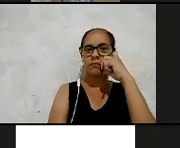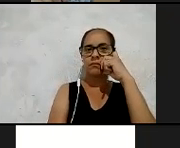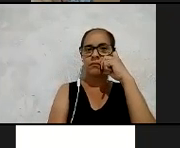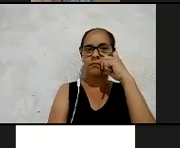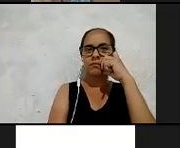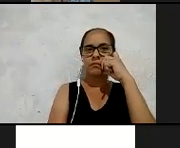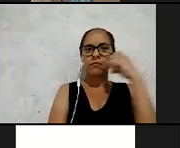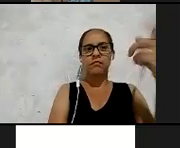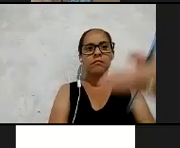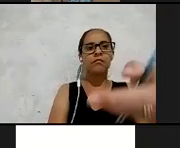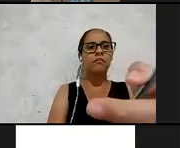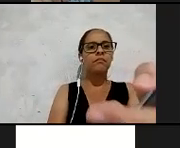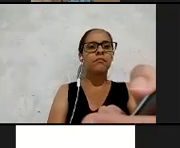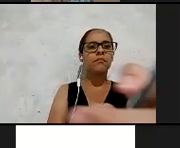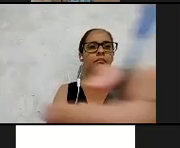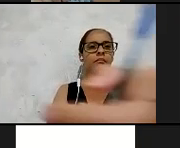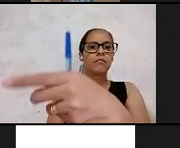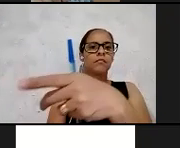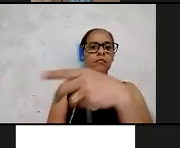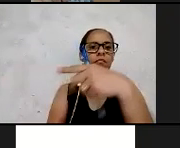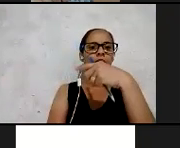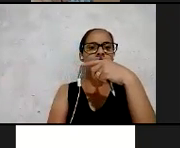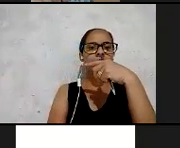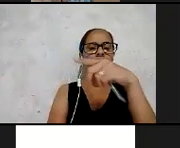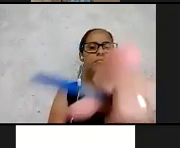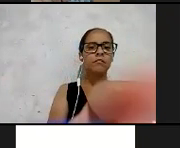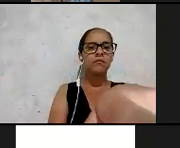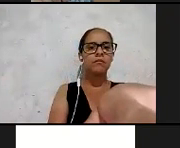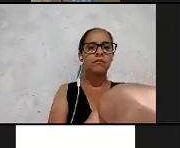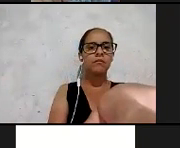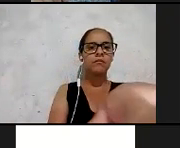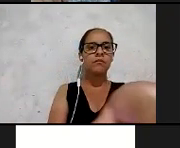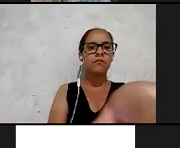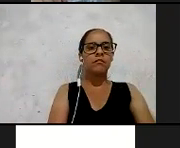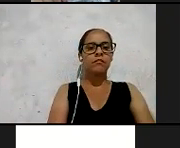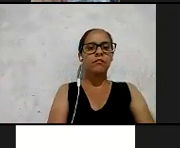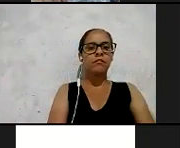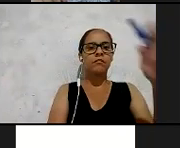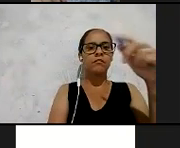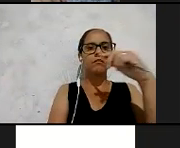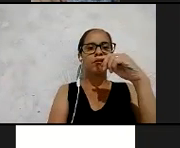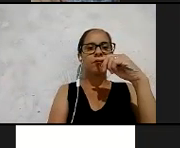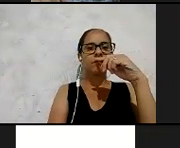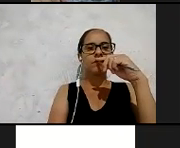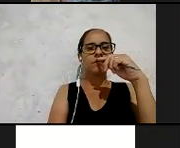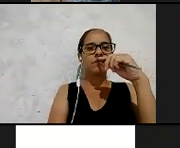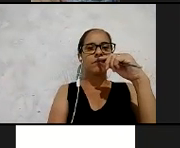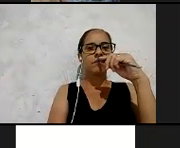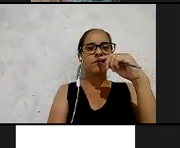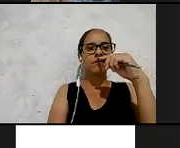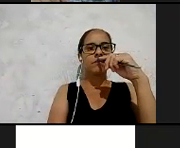Nós estaríamos, hoje, mais um dia, na